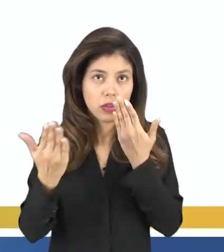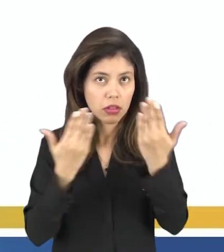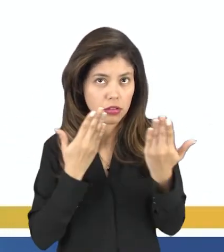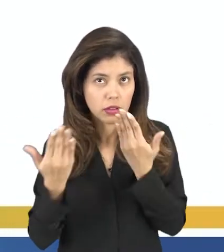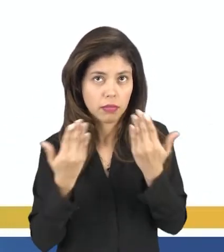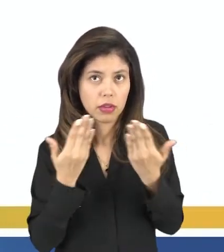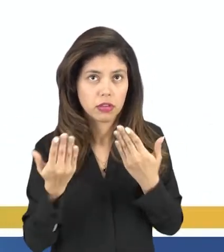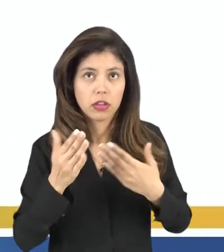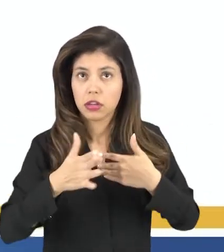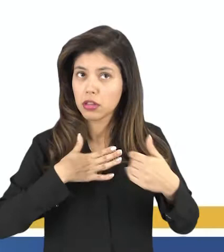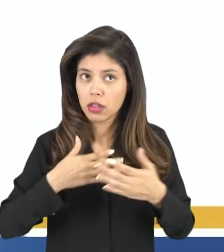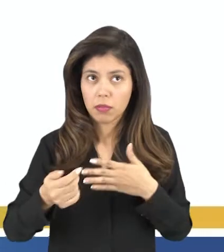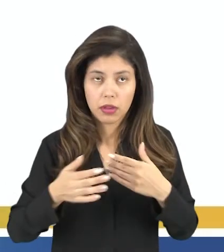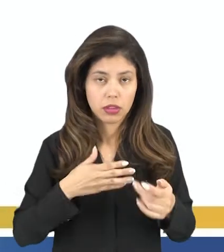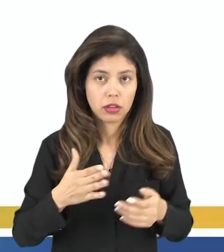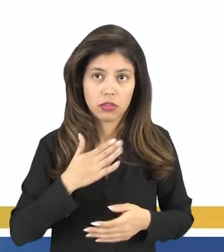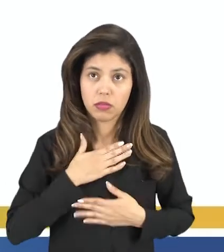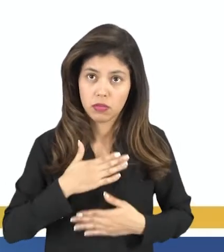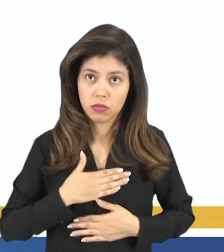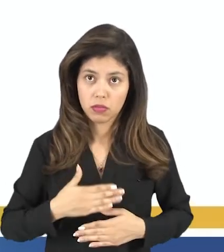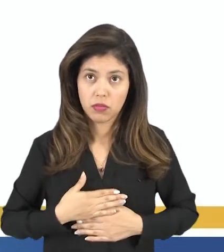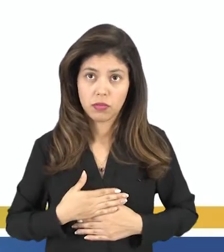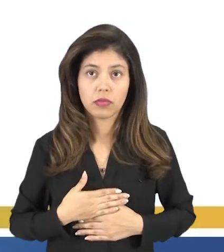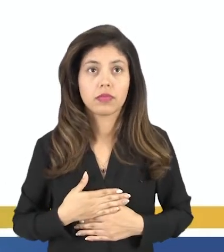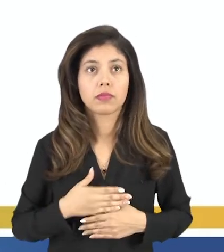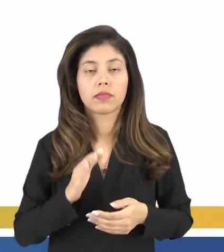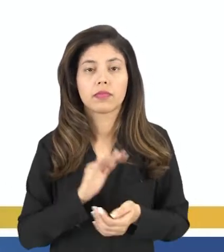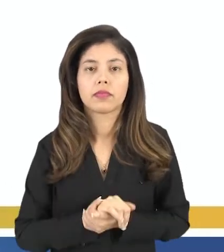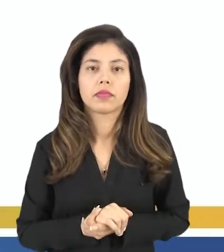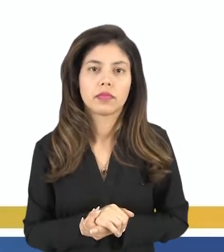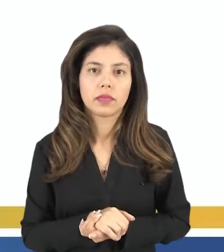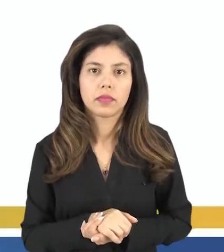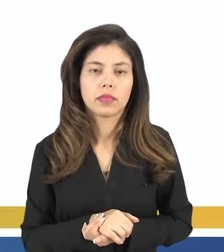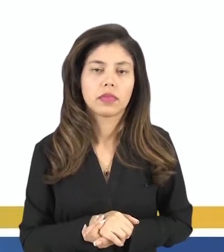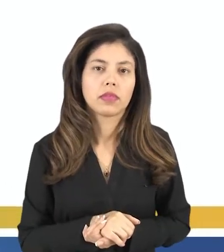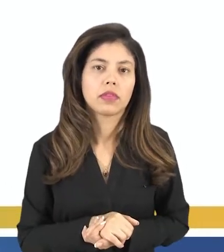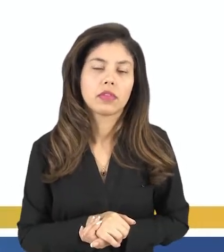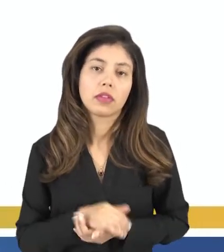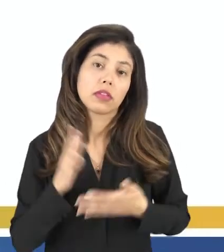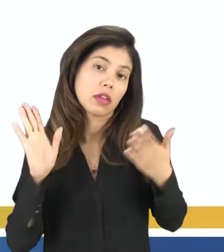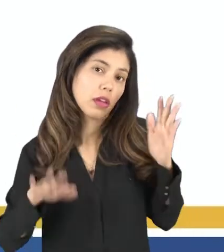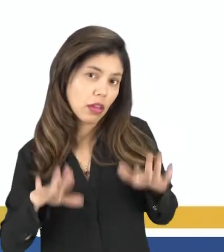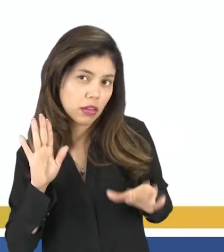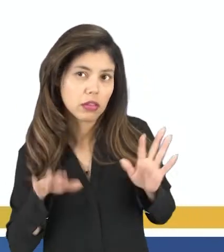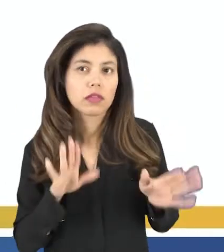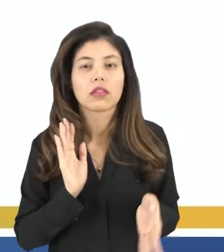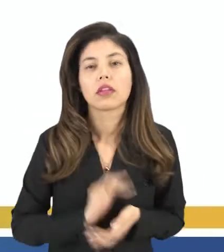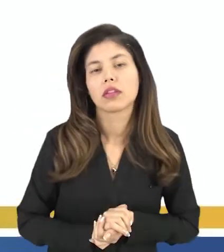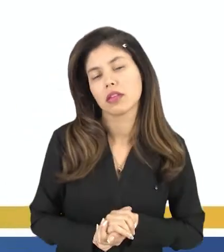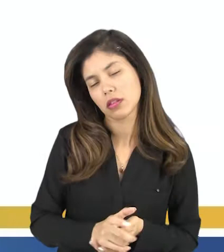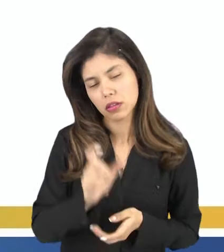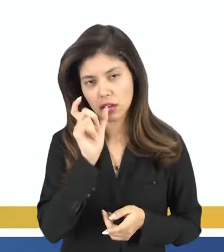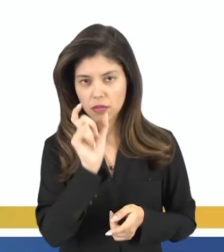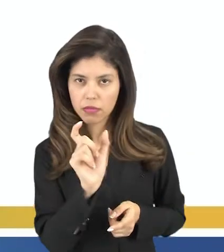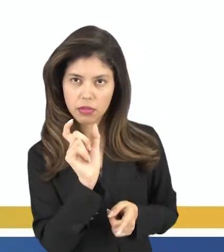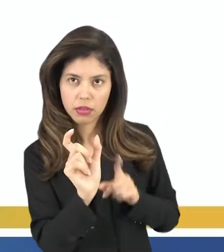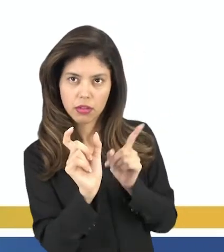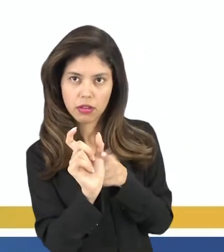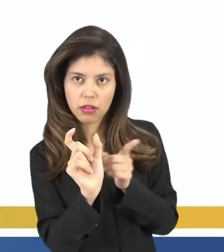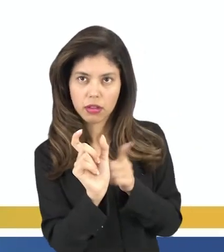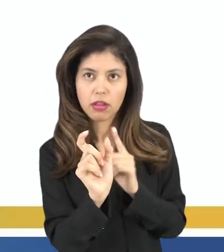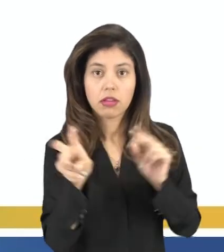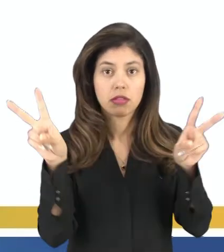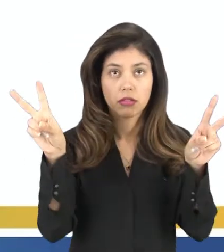psicologicamente, independente de seu corpo físico. Geralmente, a palavra, aliás,